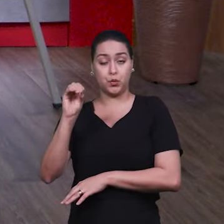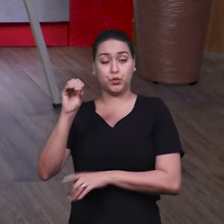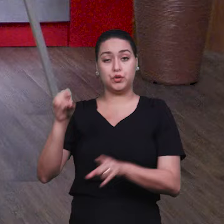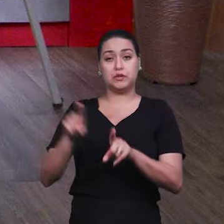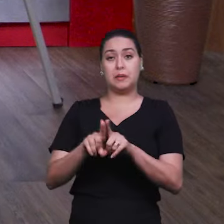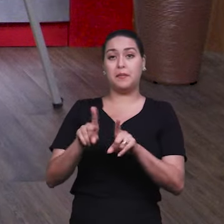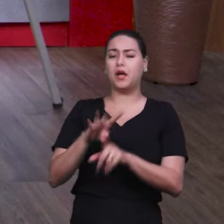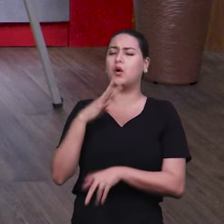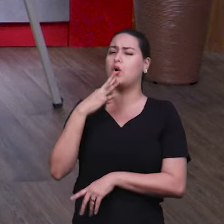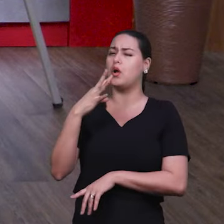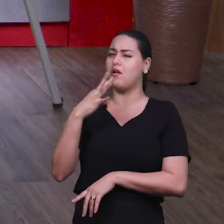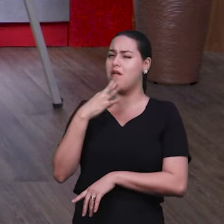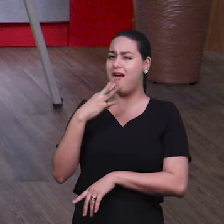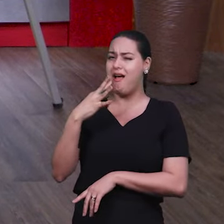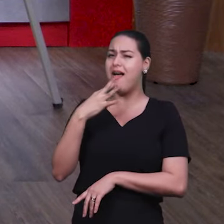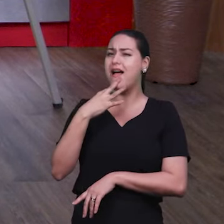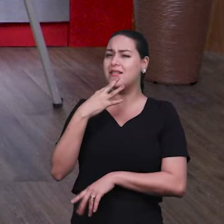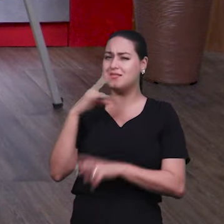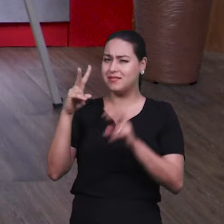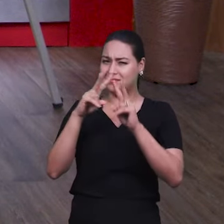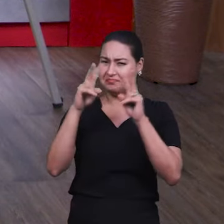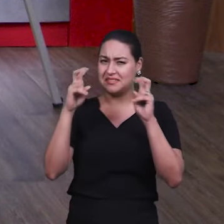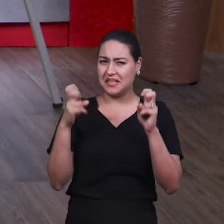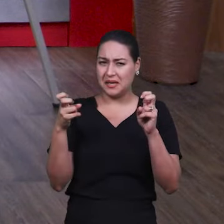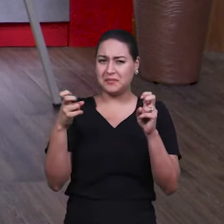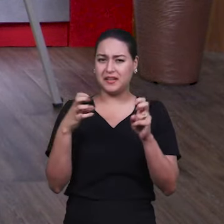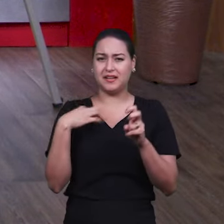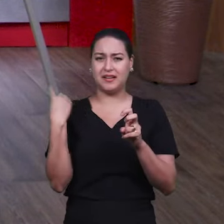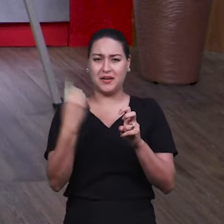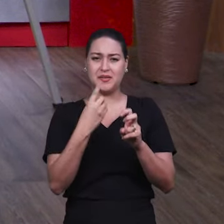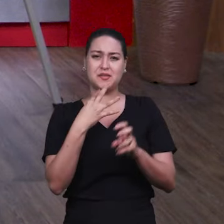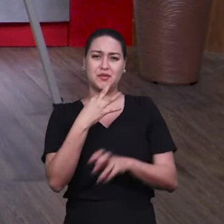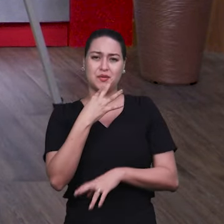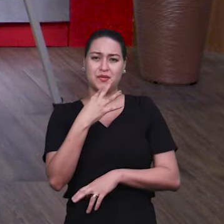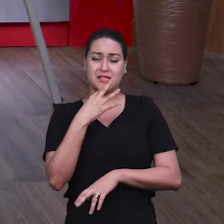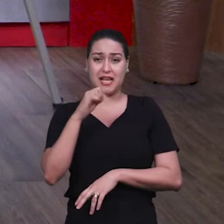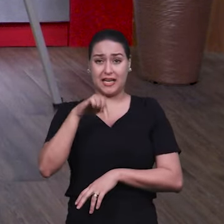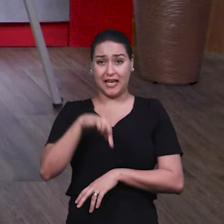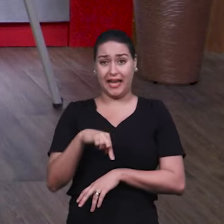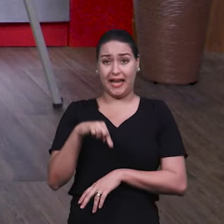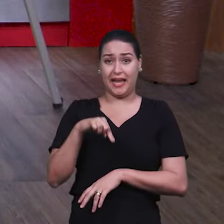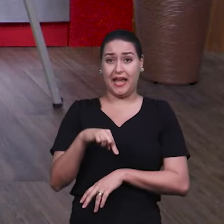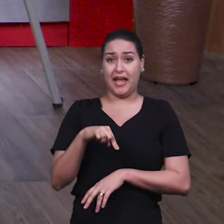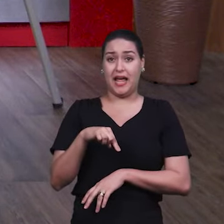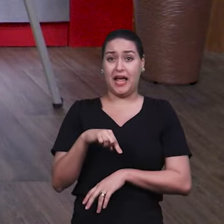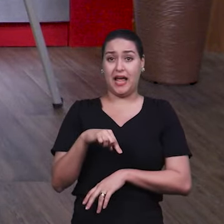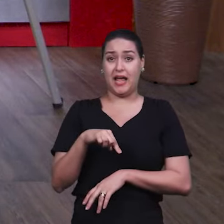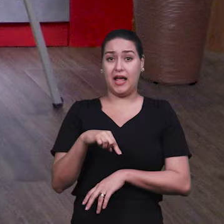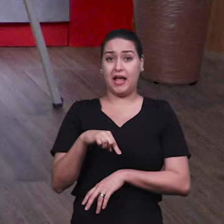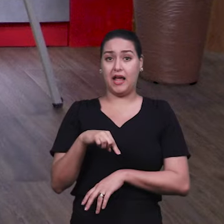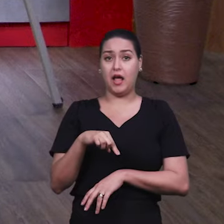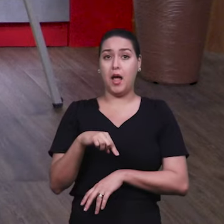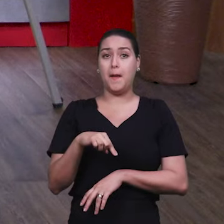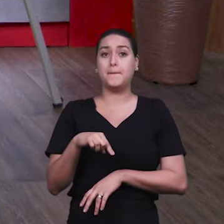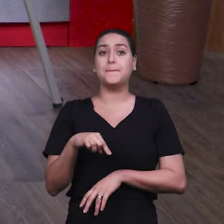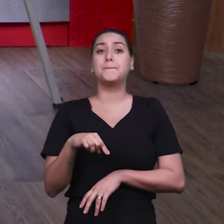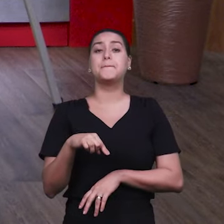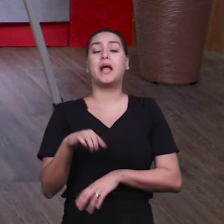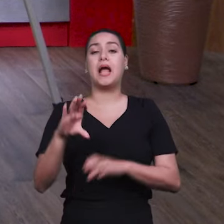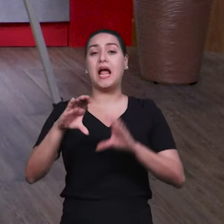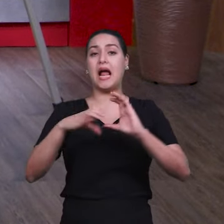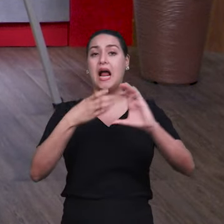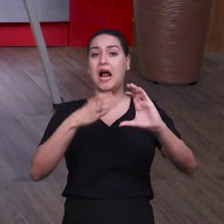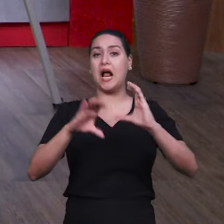conhece bastante a respeito do tema que nós vamos conversar aqui. É bacharel em Música Lírica, é isso? Canto Lírico.